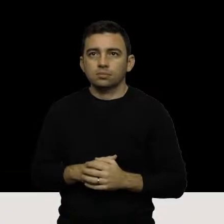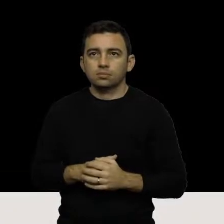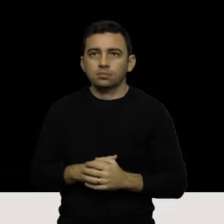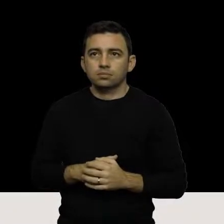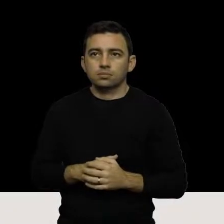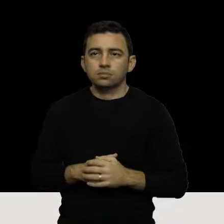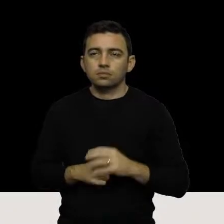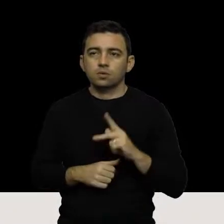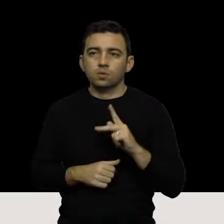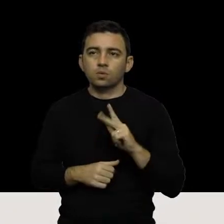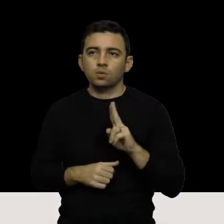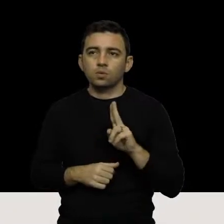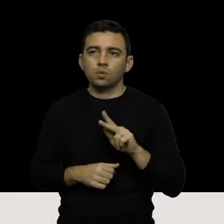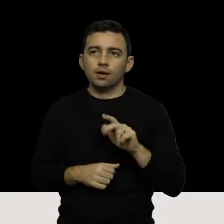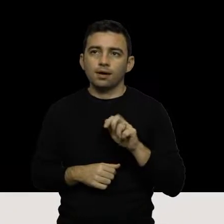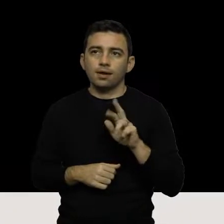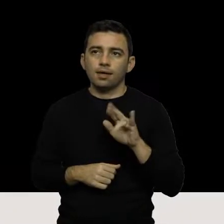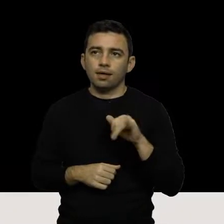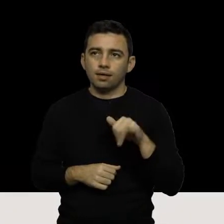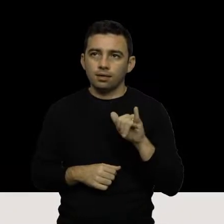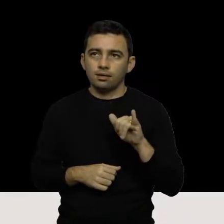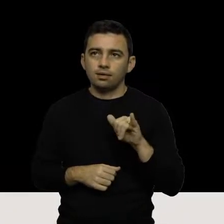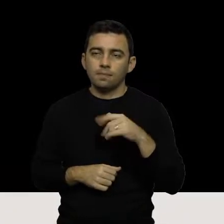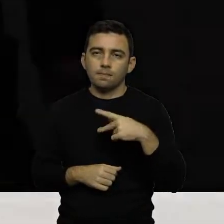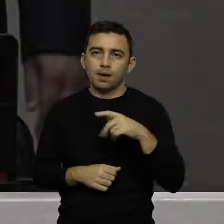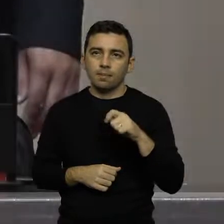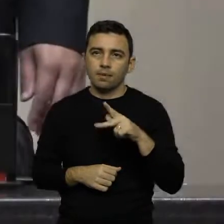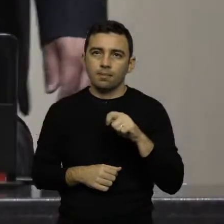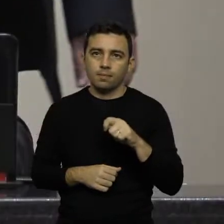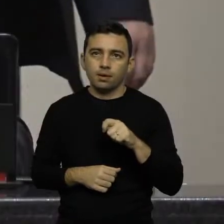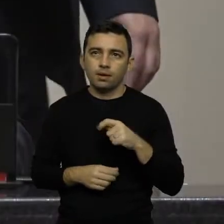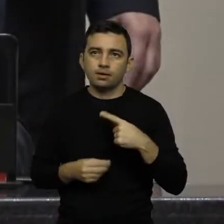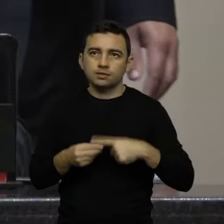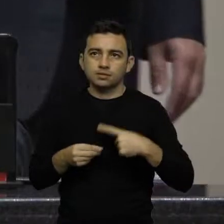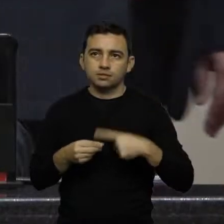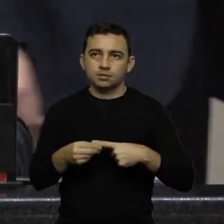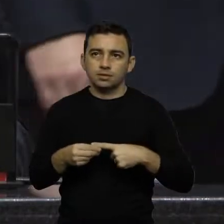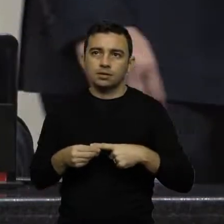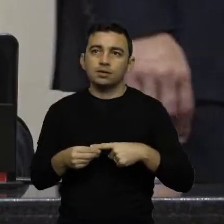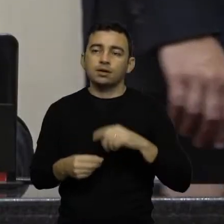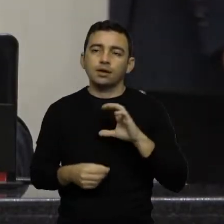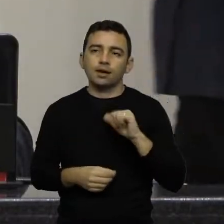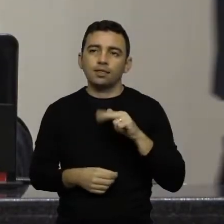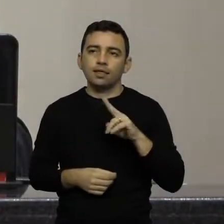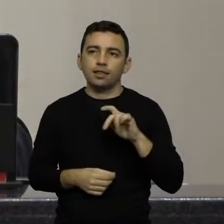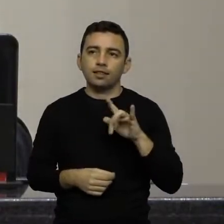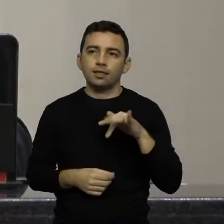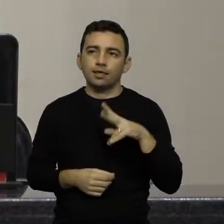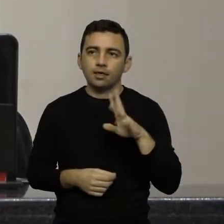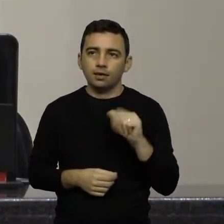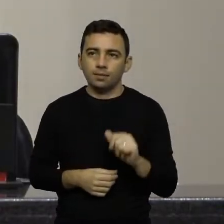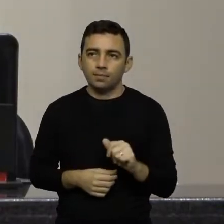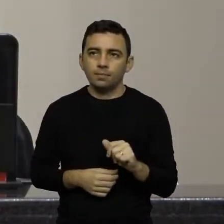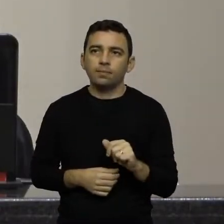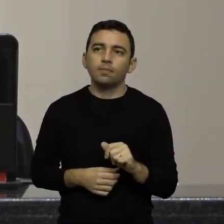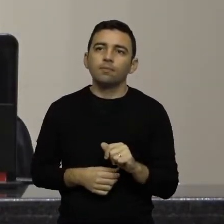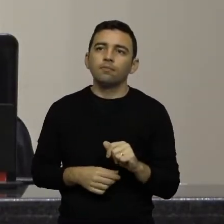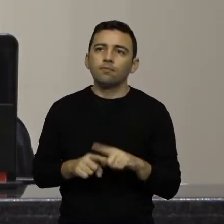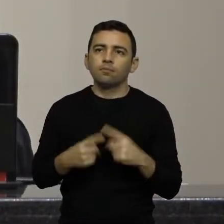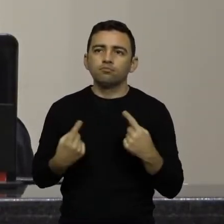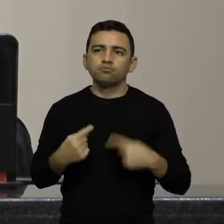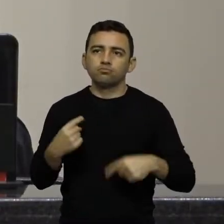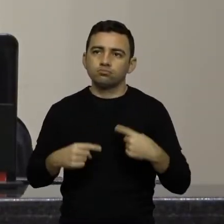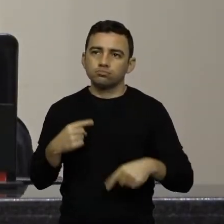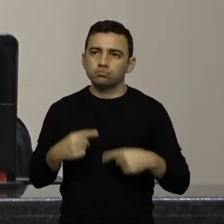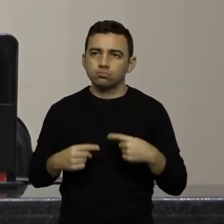Cuarai, Cuarai, Papa, no município de Canelinha. Em discussão, não havendo quem queira